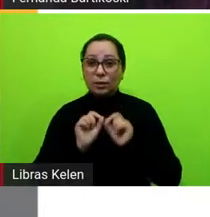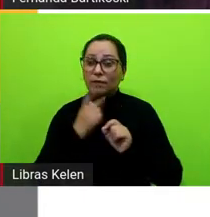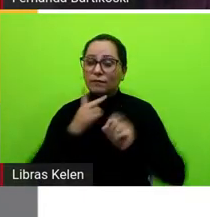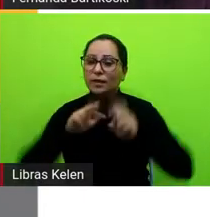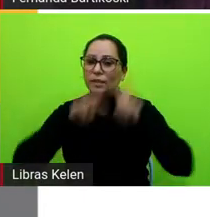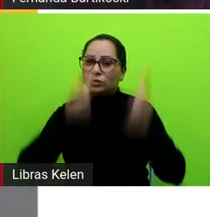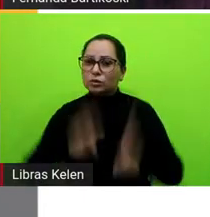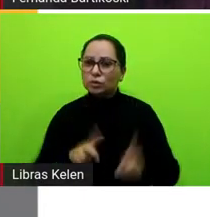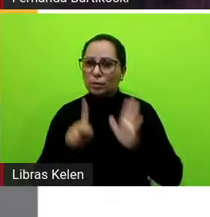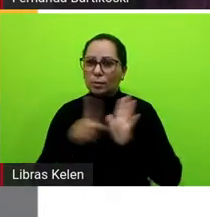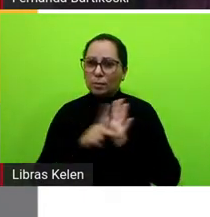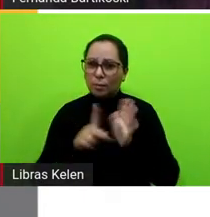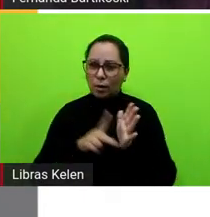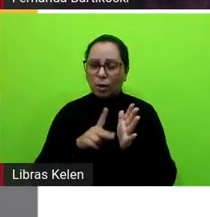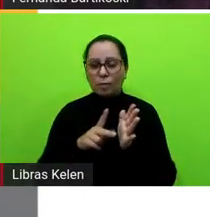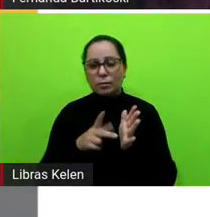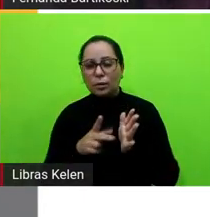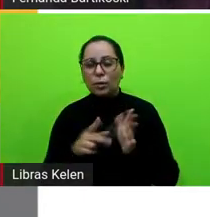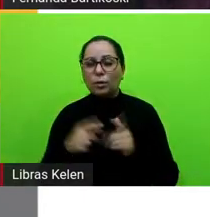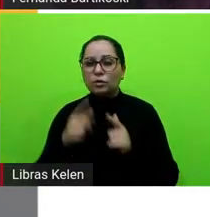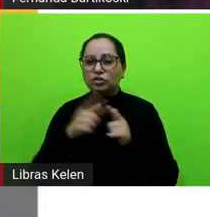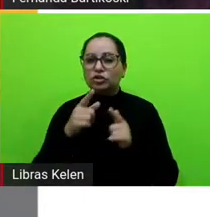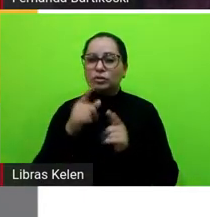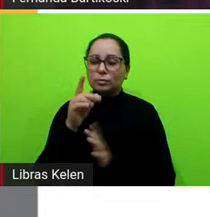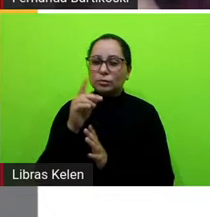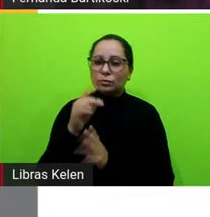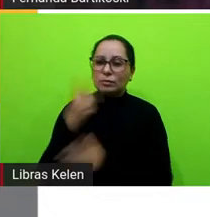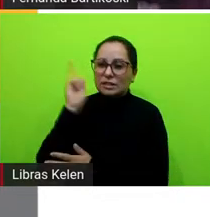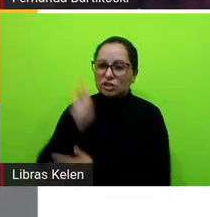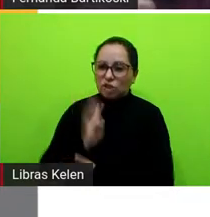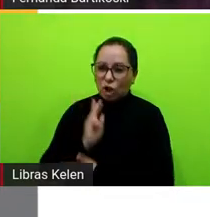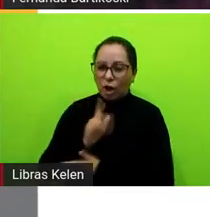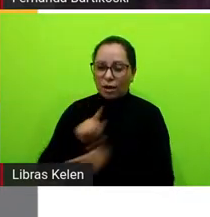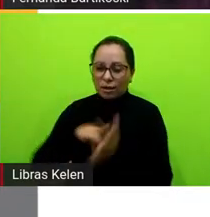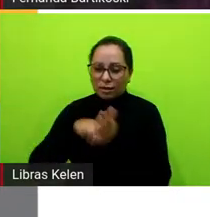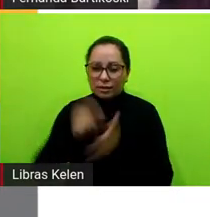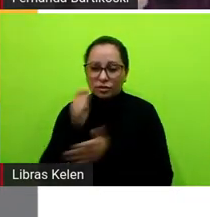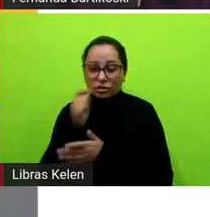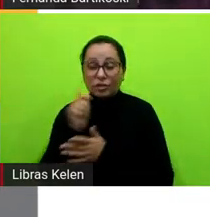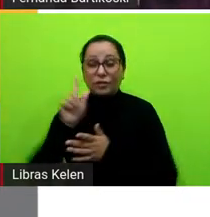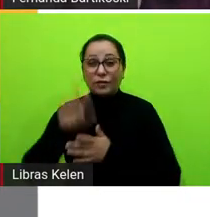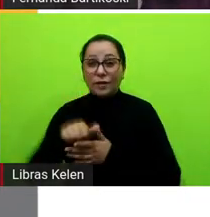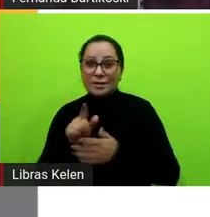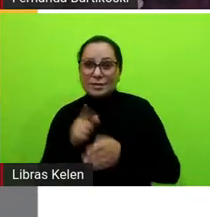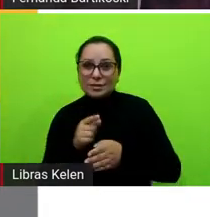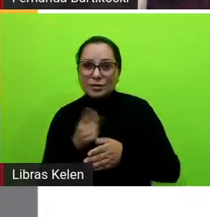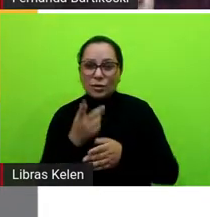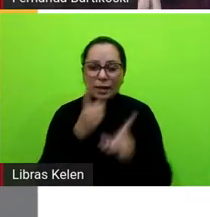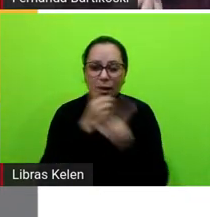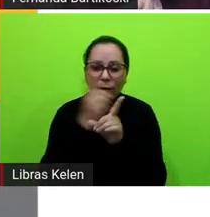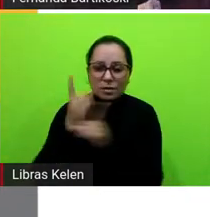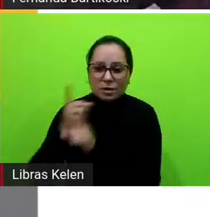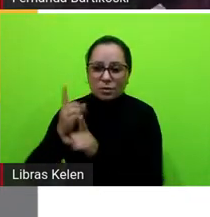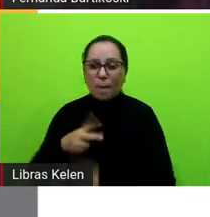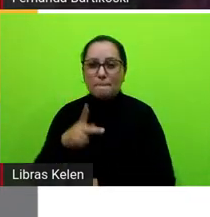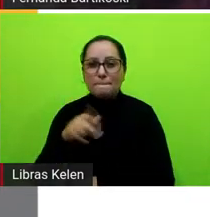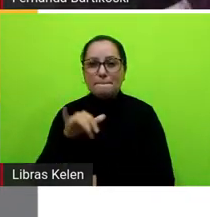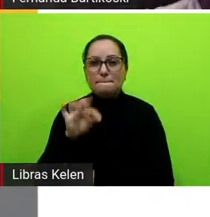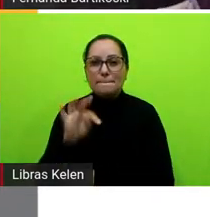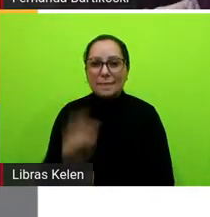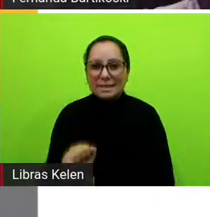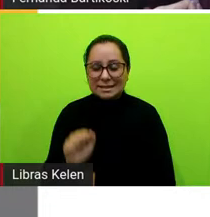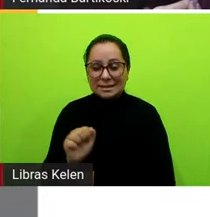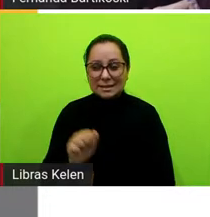narrativa de detetive, a questão das pistas, né? Então o aluno, ele vai lendo aquele texto, ele vai, ele precisa estar